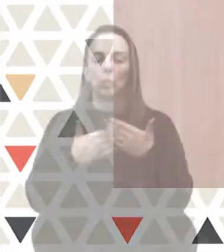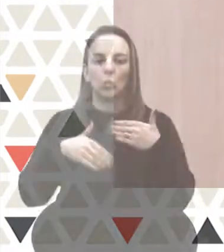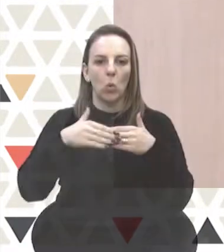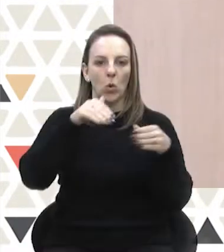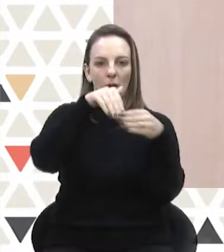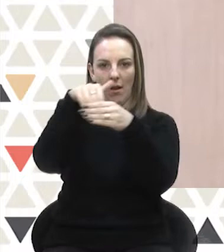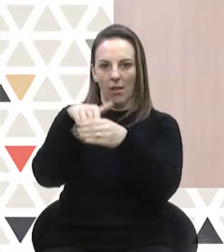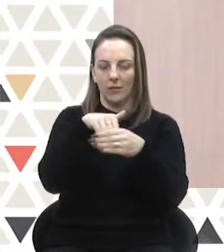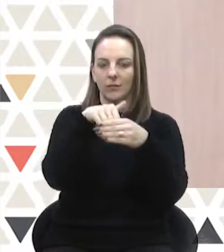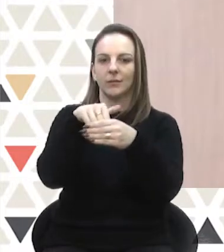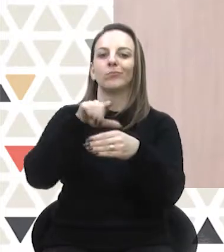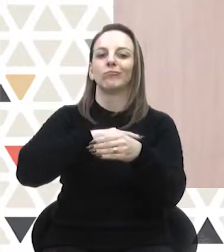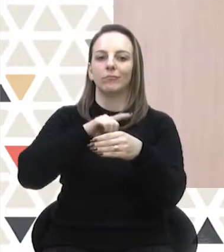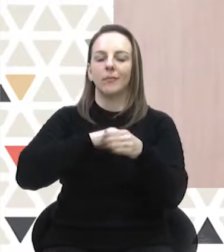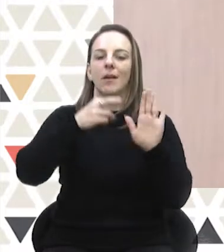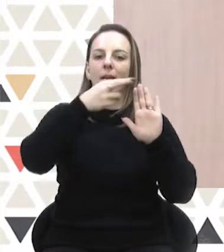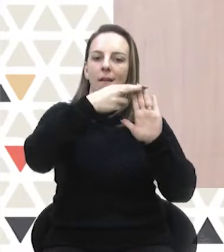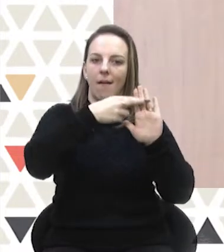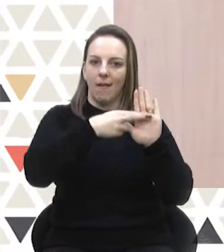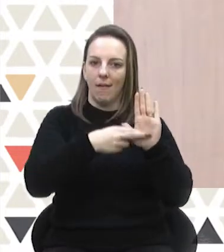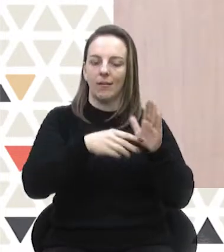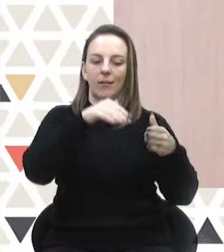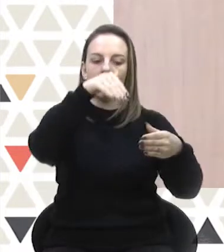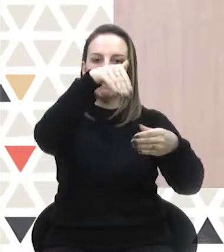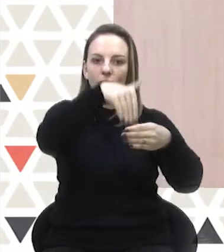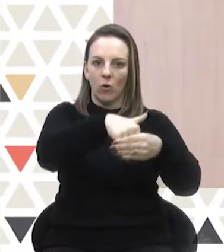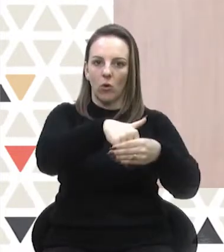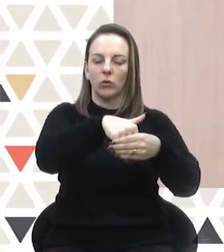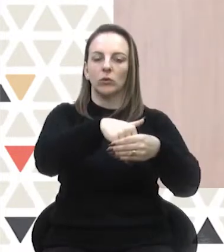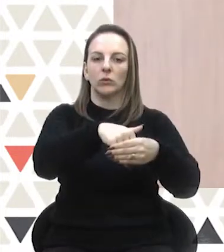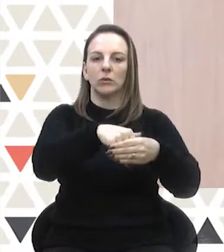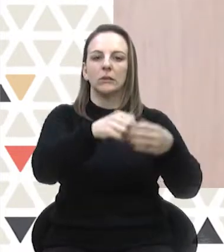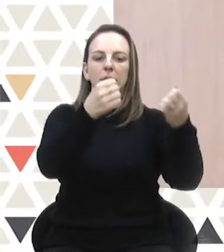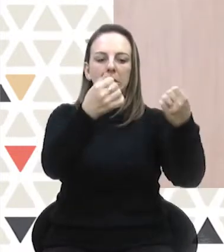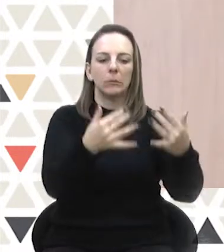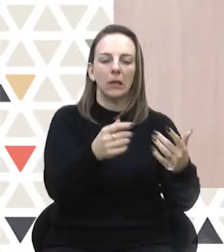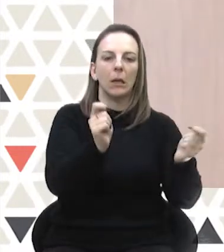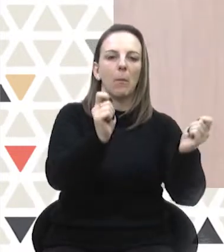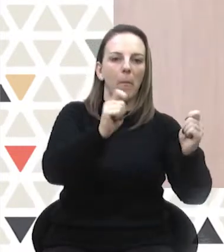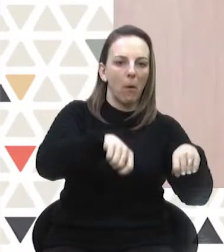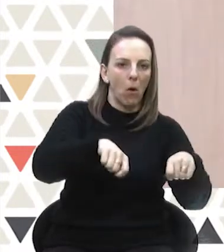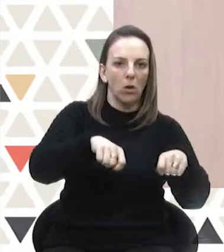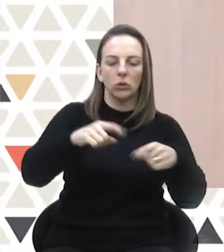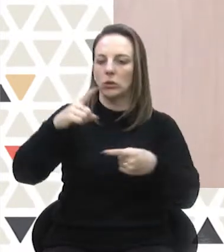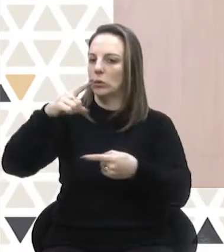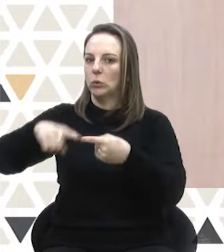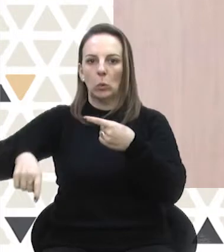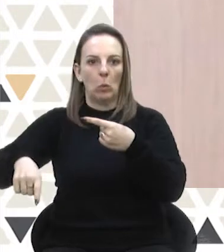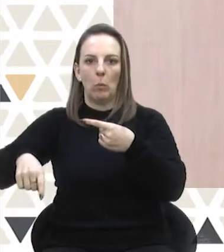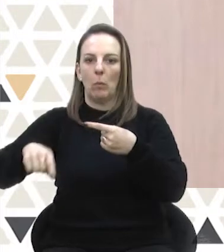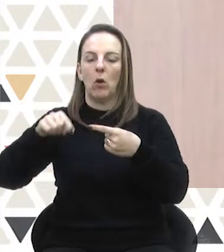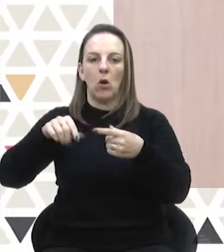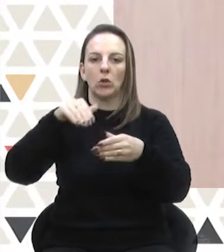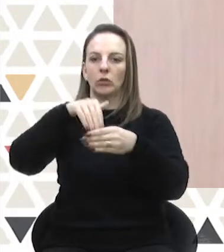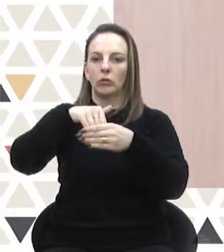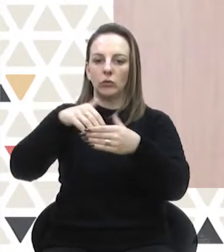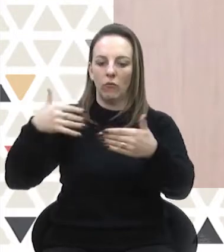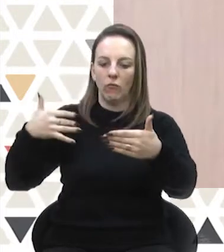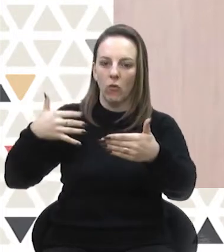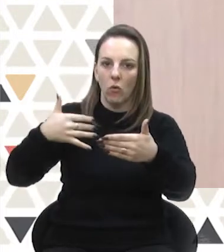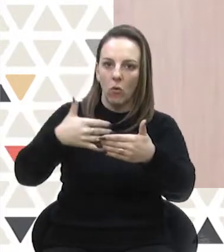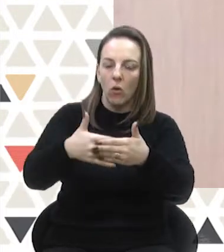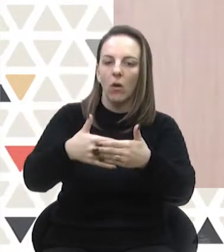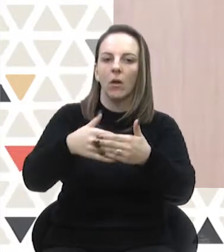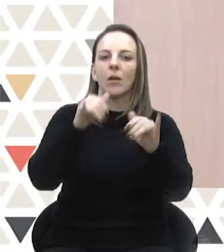Toda eleição é regida por um código eleitoral que normatiza o que pode e o que não pode durante o pleito. A